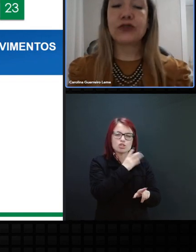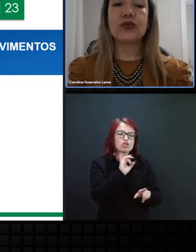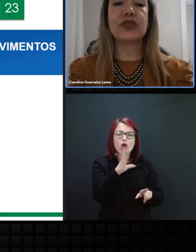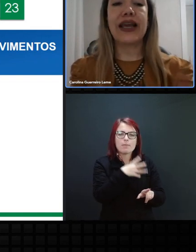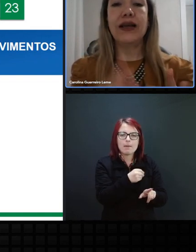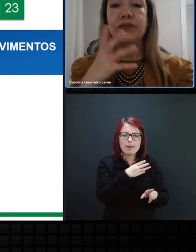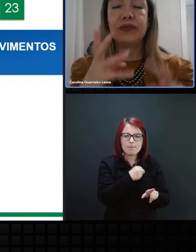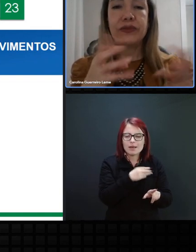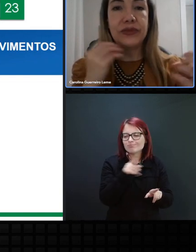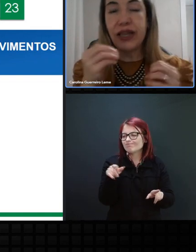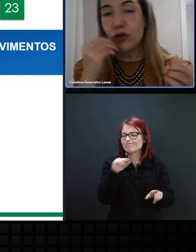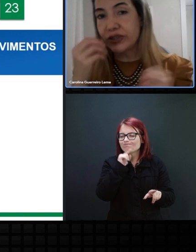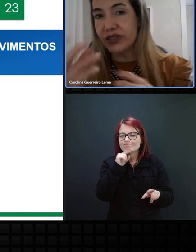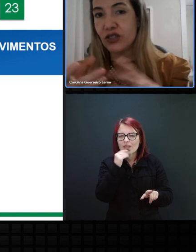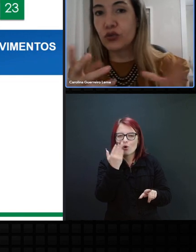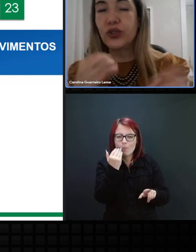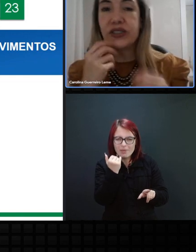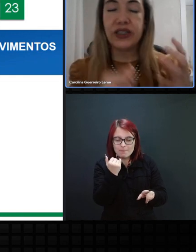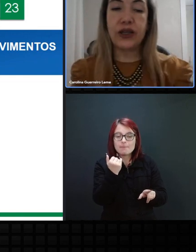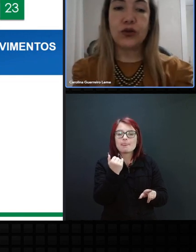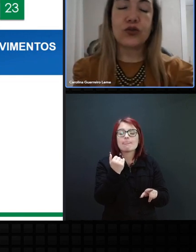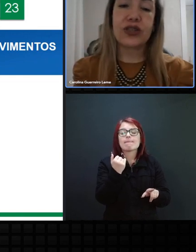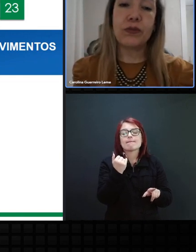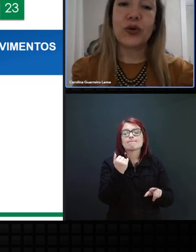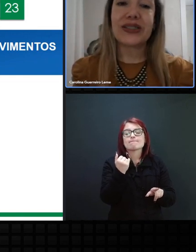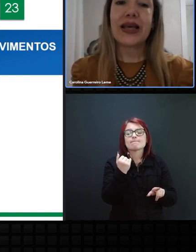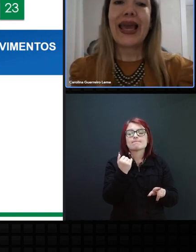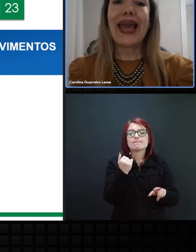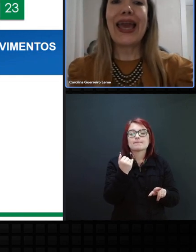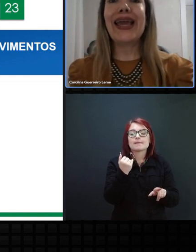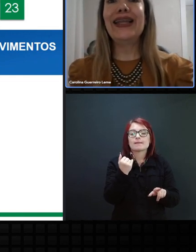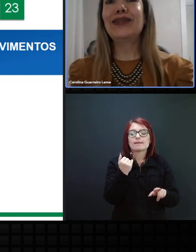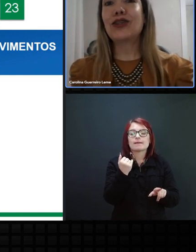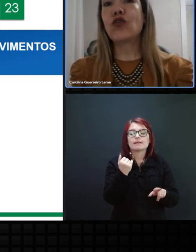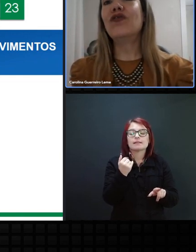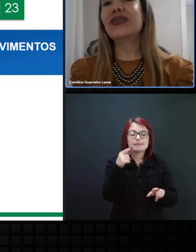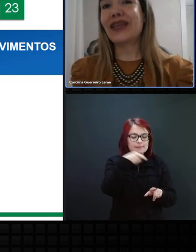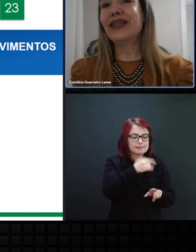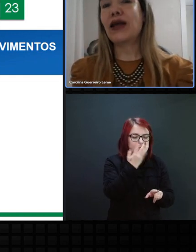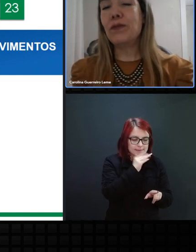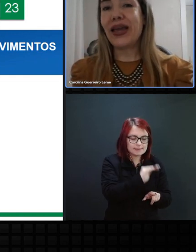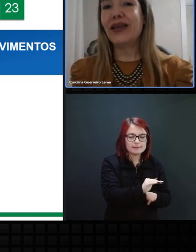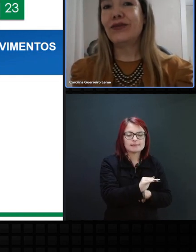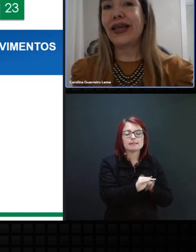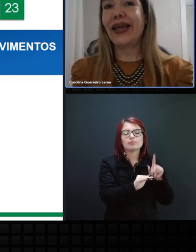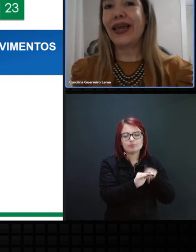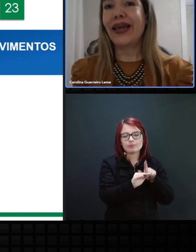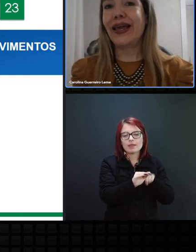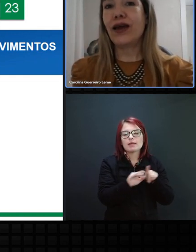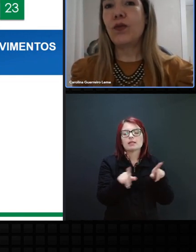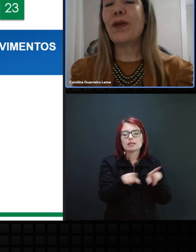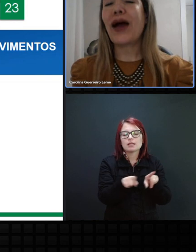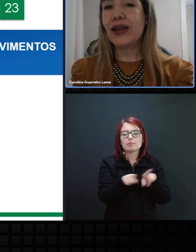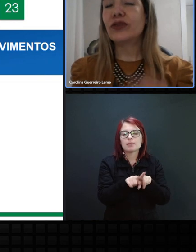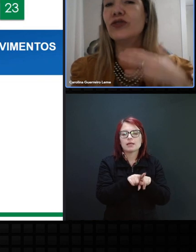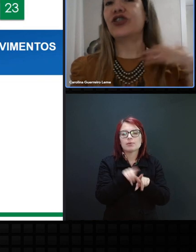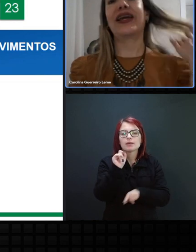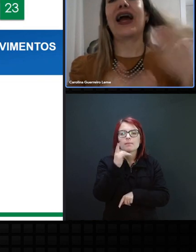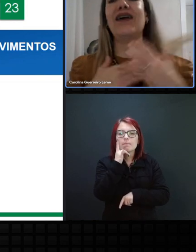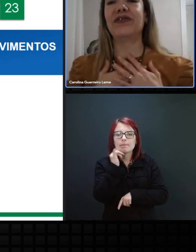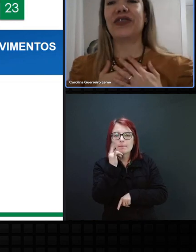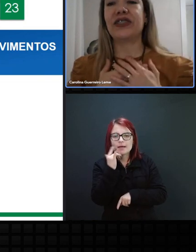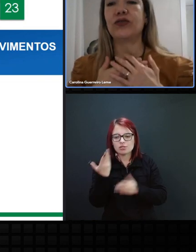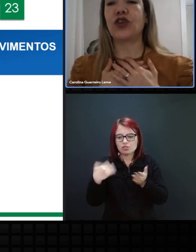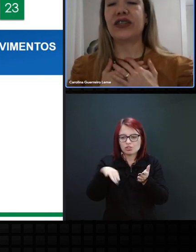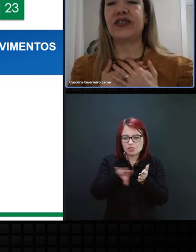salgados, né, nem outras texturas e nem outros sabores. Ele, ele também, o pai, quando